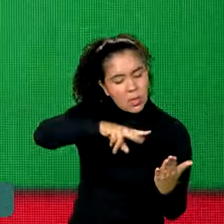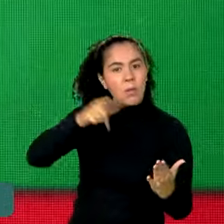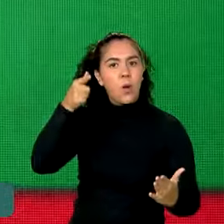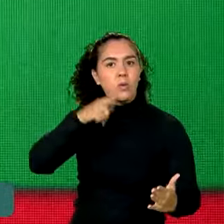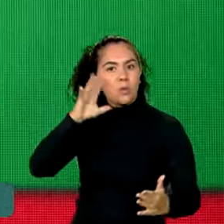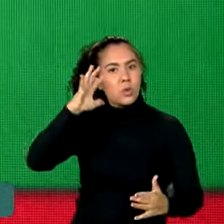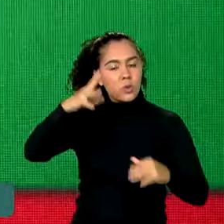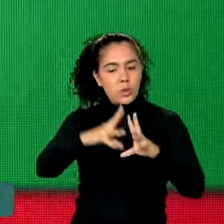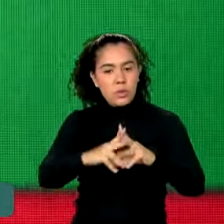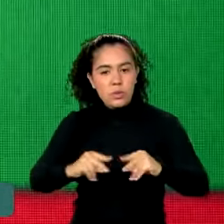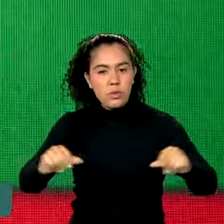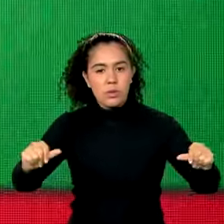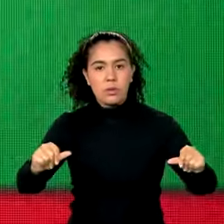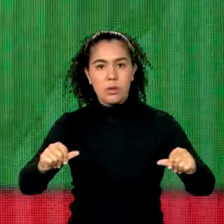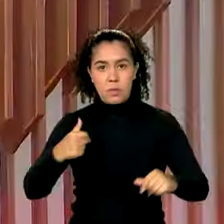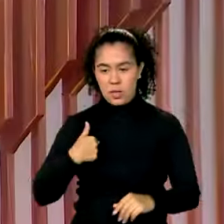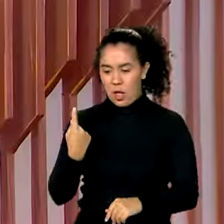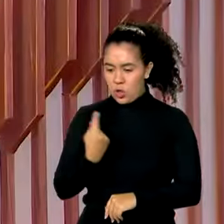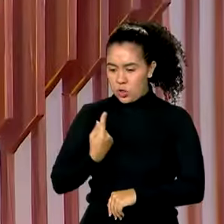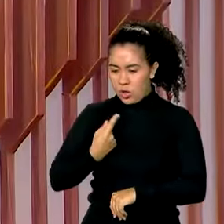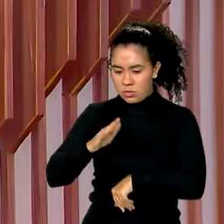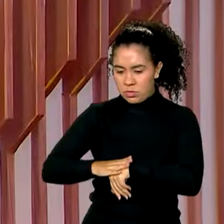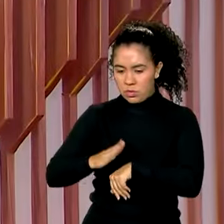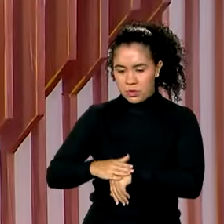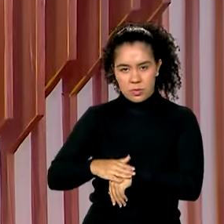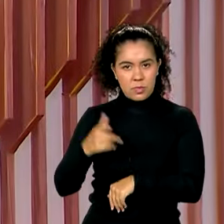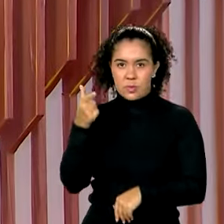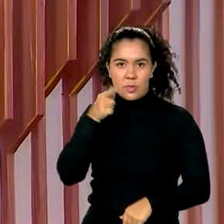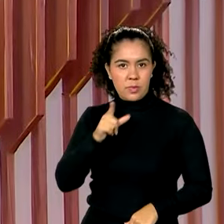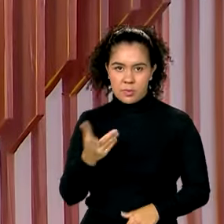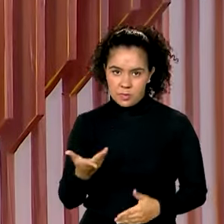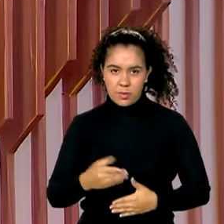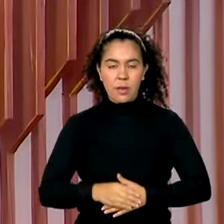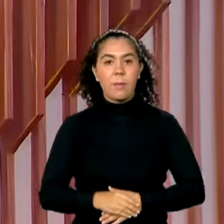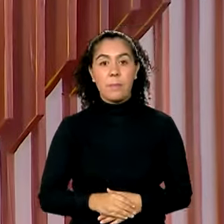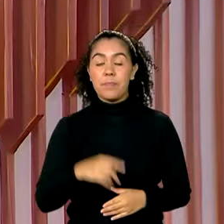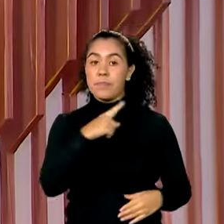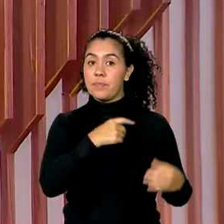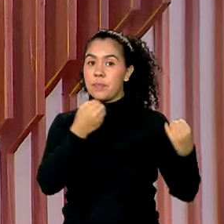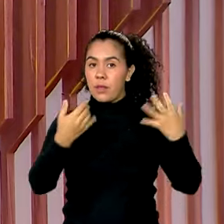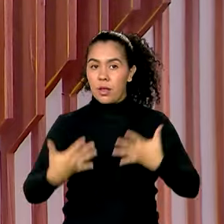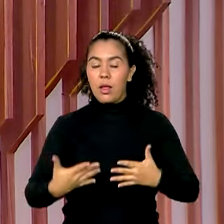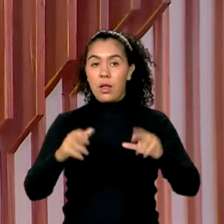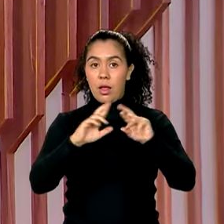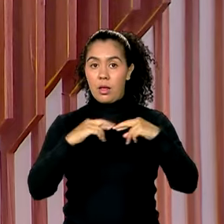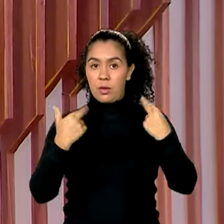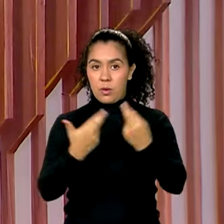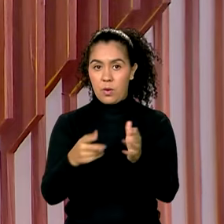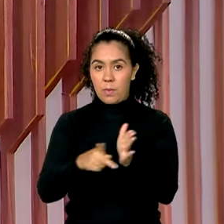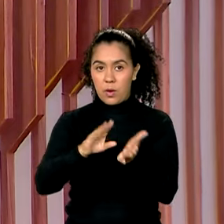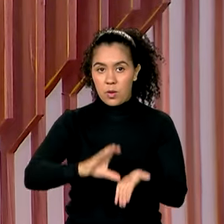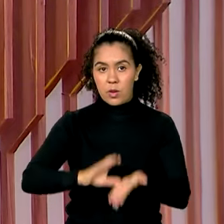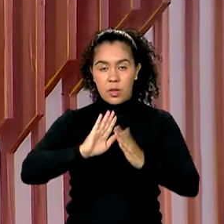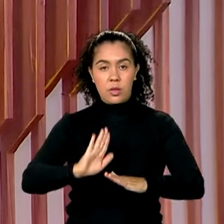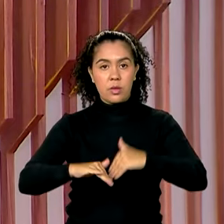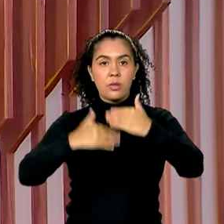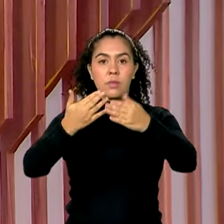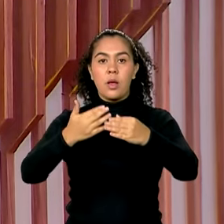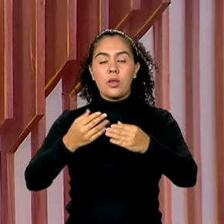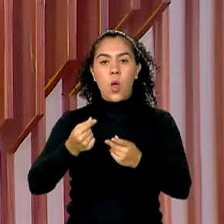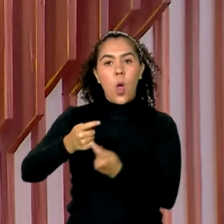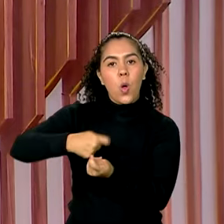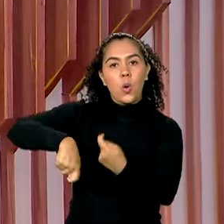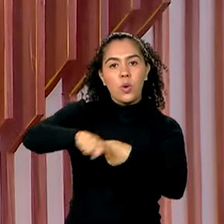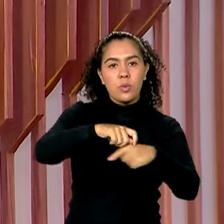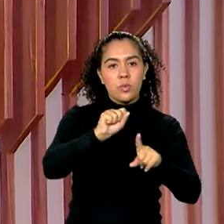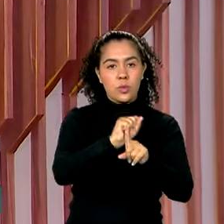governo sozinho não tem competência. Olha, e na reunião do Conselho de Desenvolvimento Econômico e Social Sustentável,